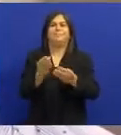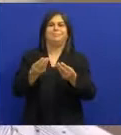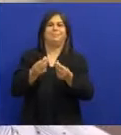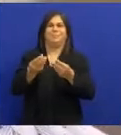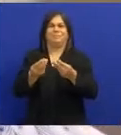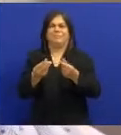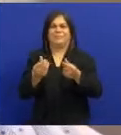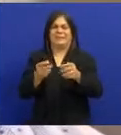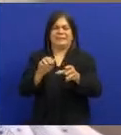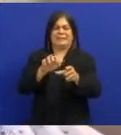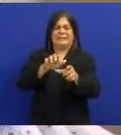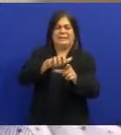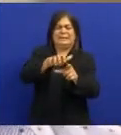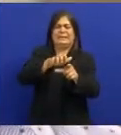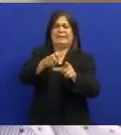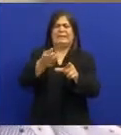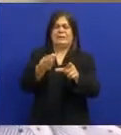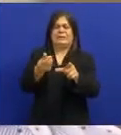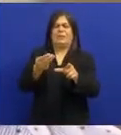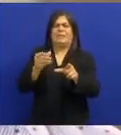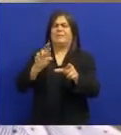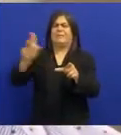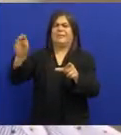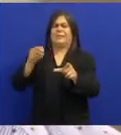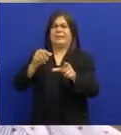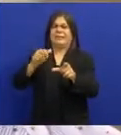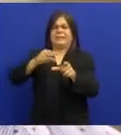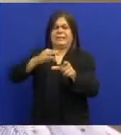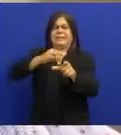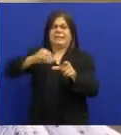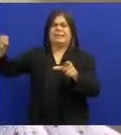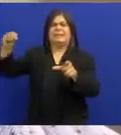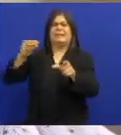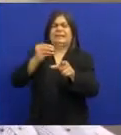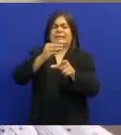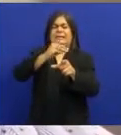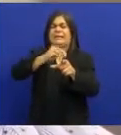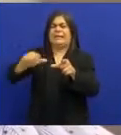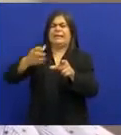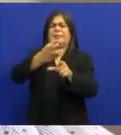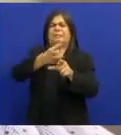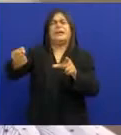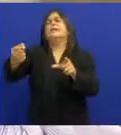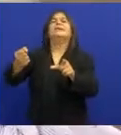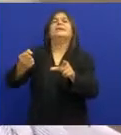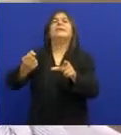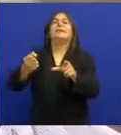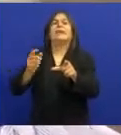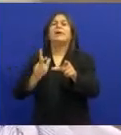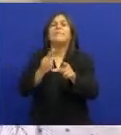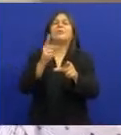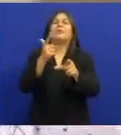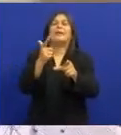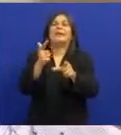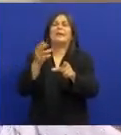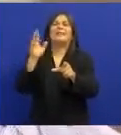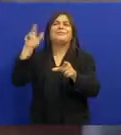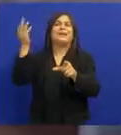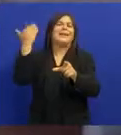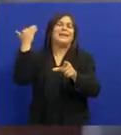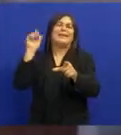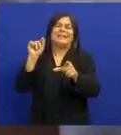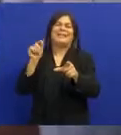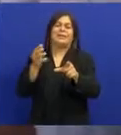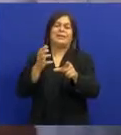Eram as peças de cera Então você tinha que gravar De uma única vez Não tinha edição Não tinha mixagem